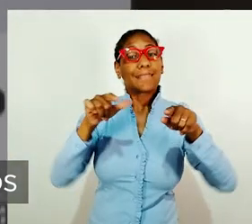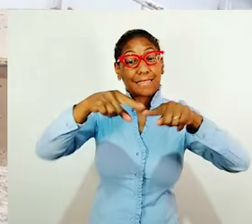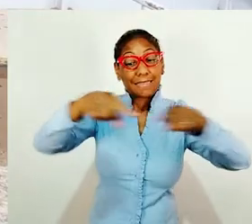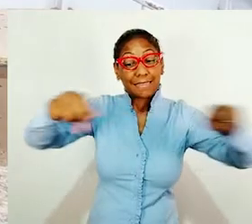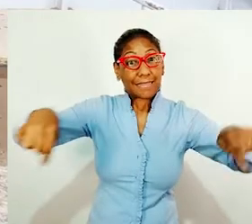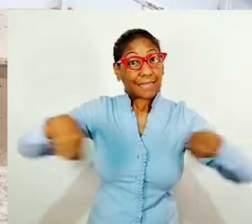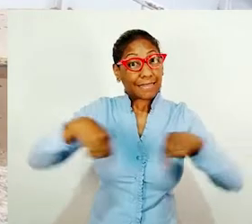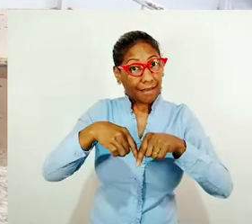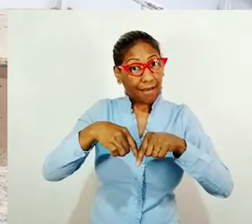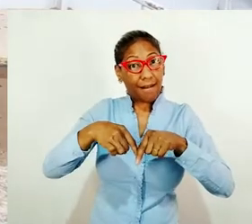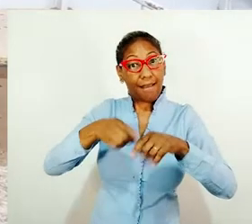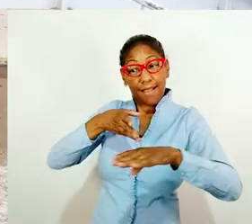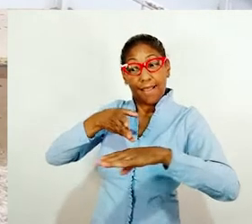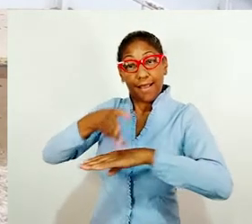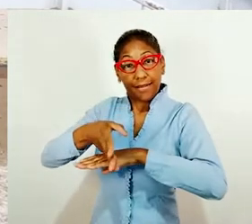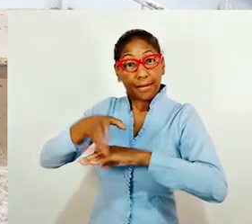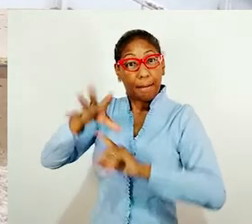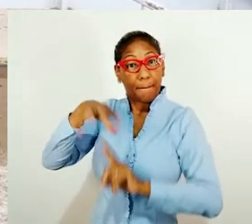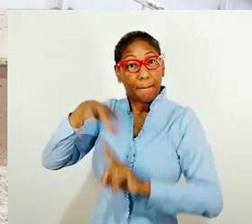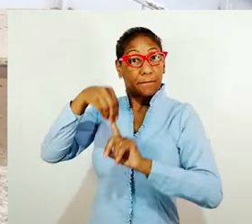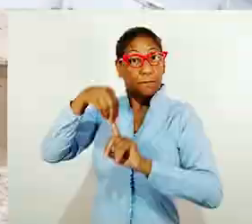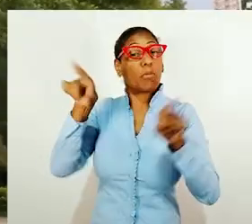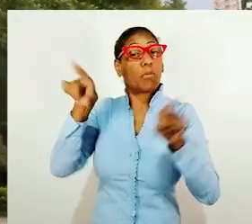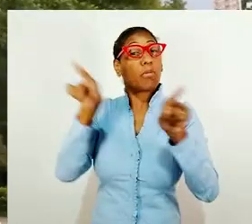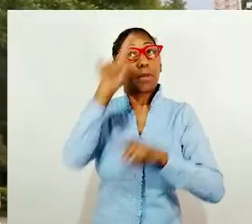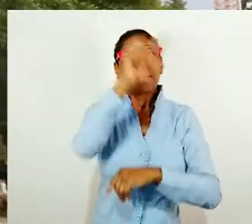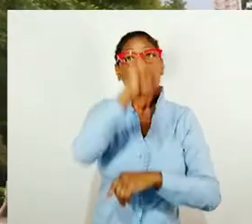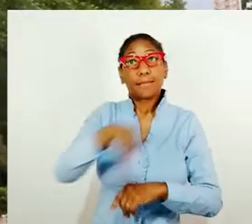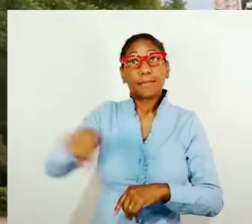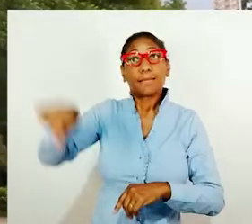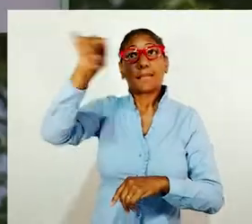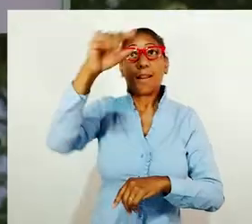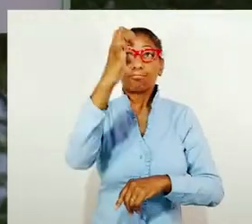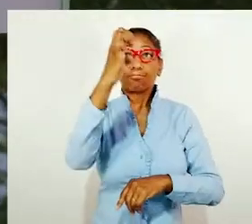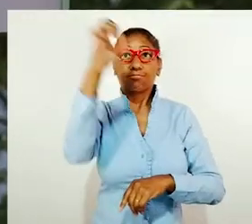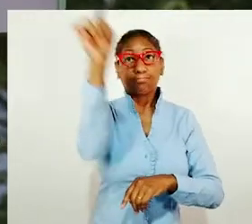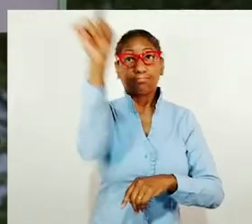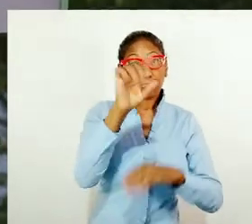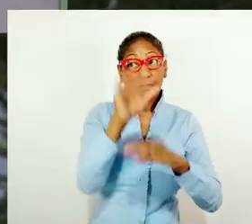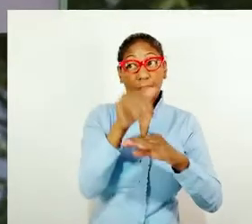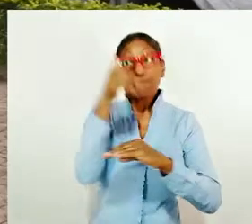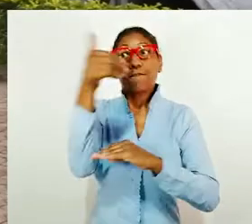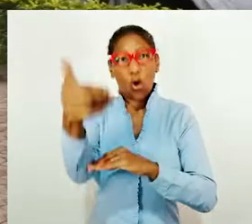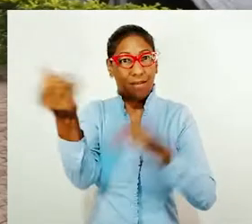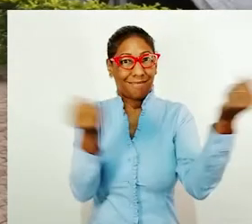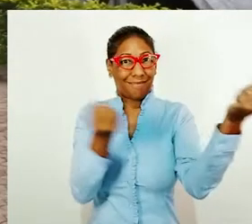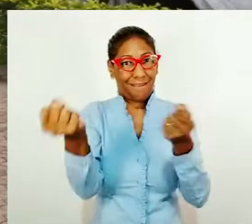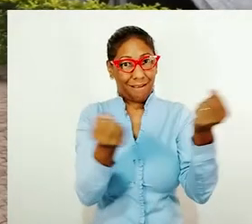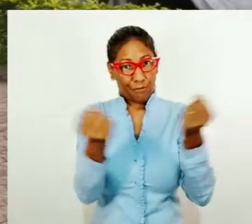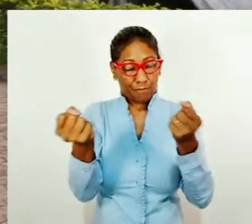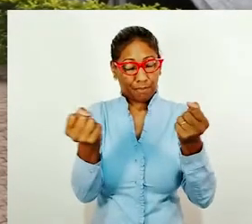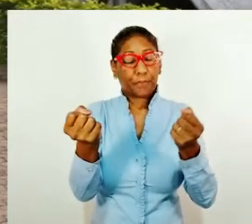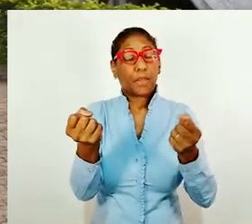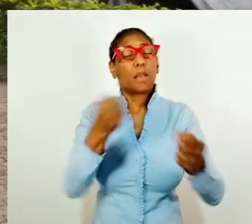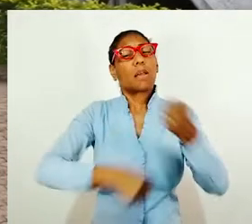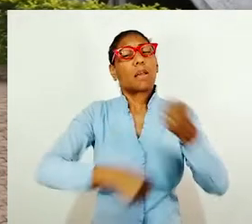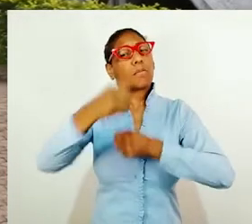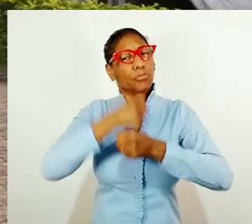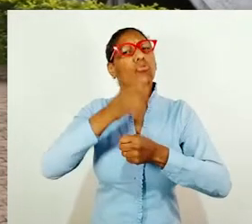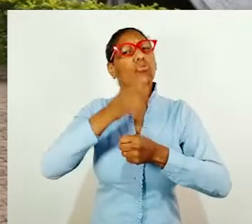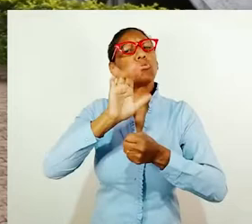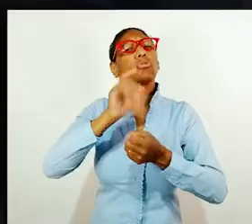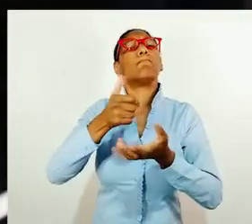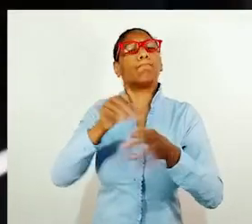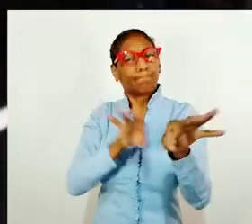departamentos e das entradas principais, até a renovação das placas de trânsito e a iluminação externa. No ano